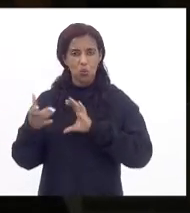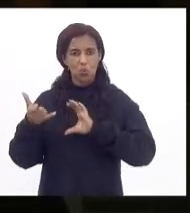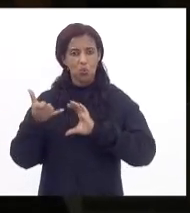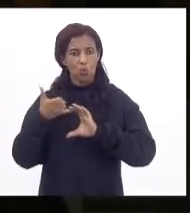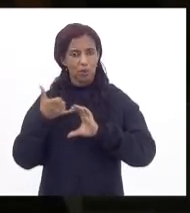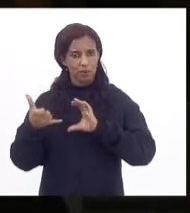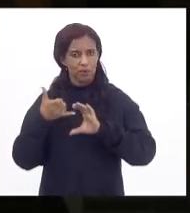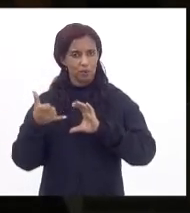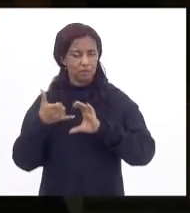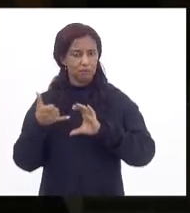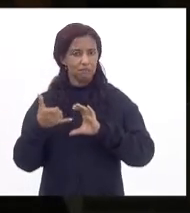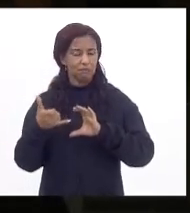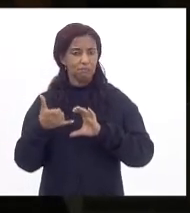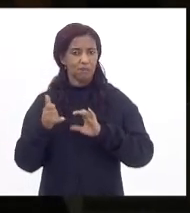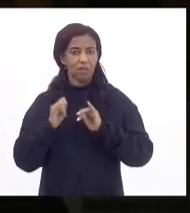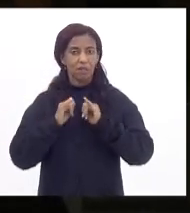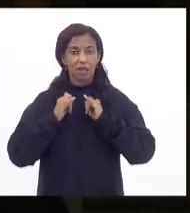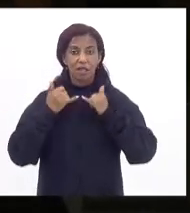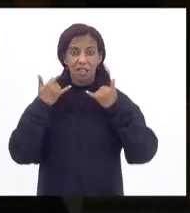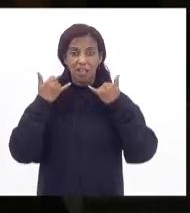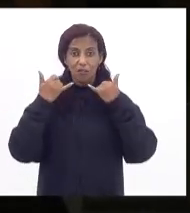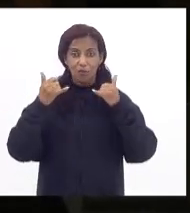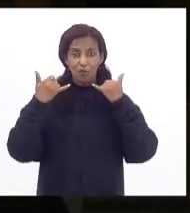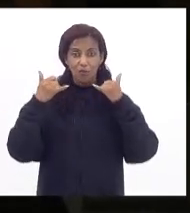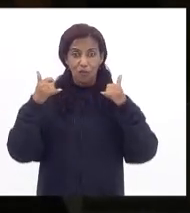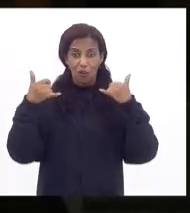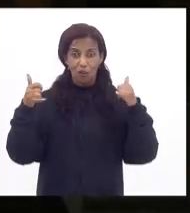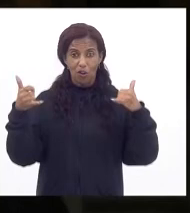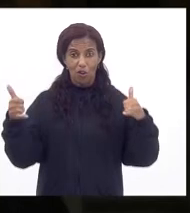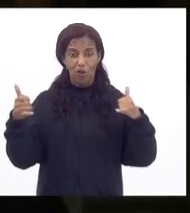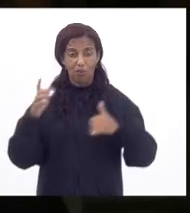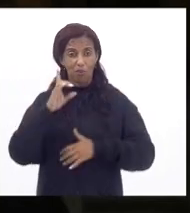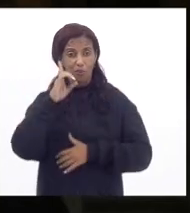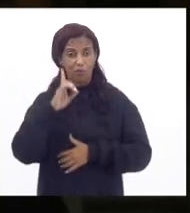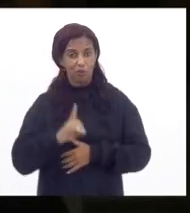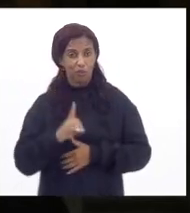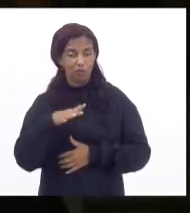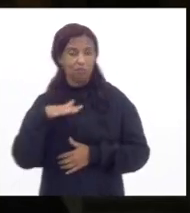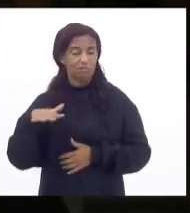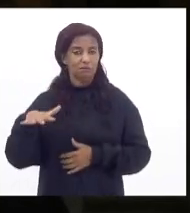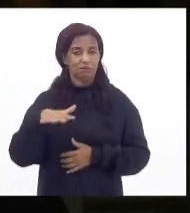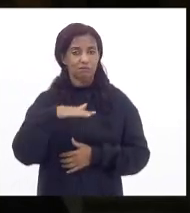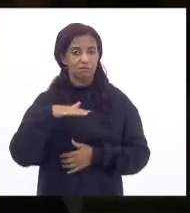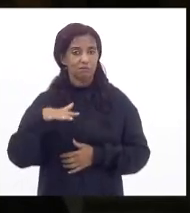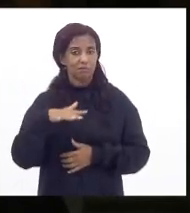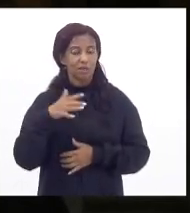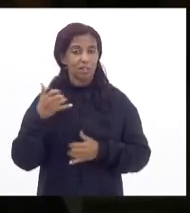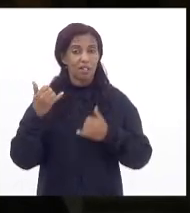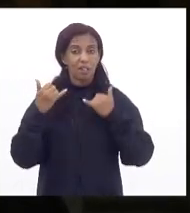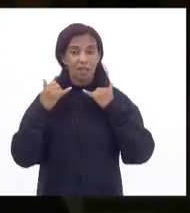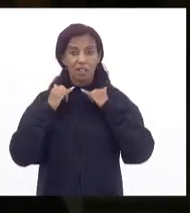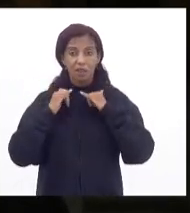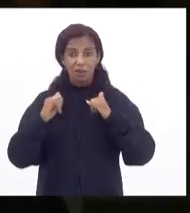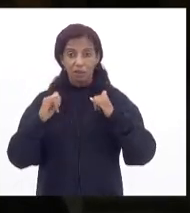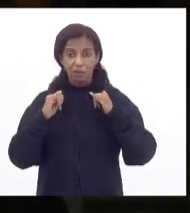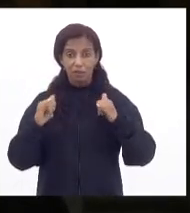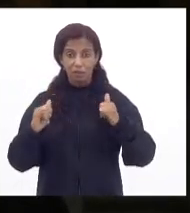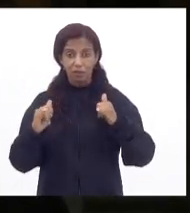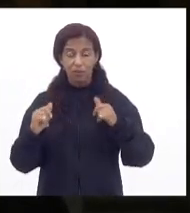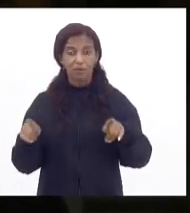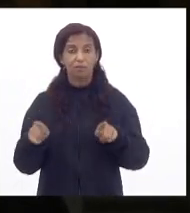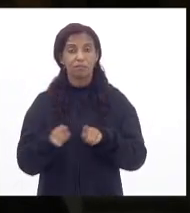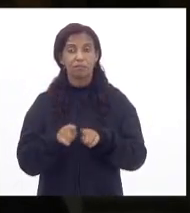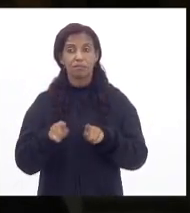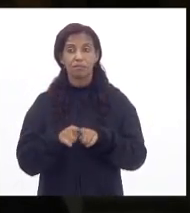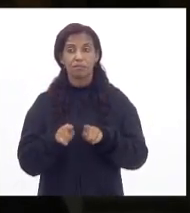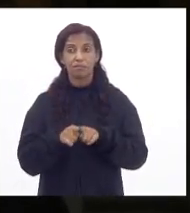secretaria informes dados por diversas diretorias regionais informando inclusive